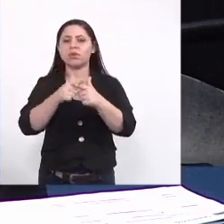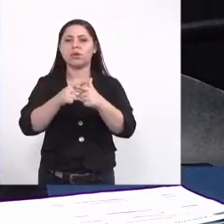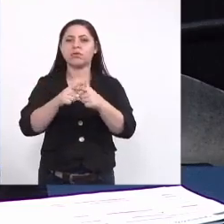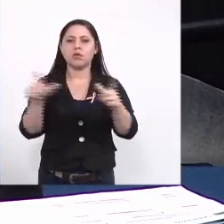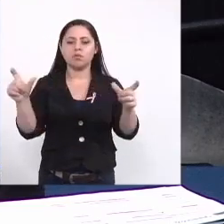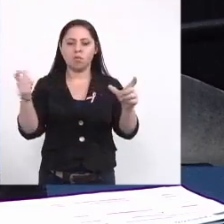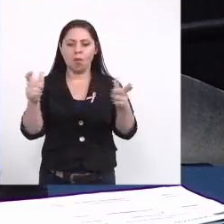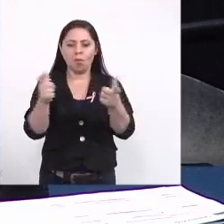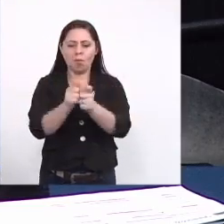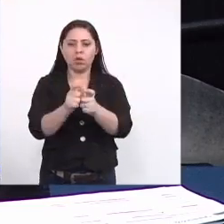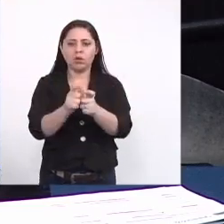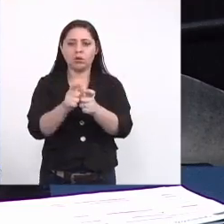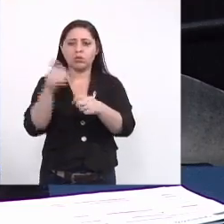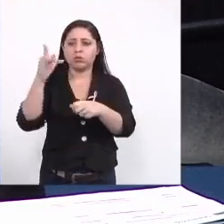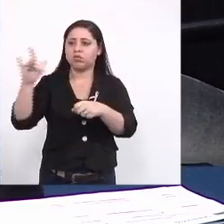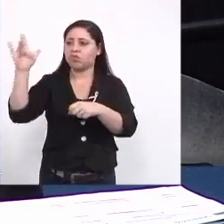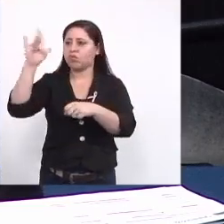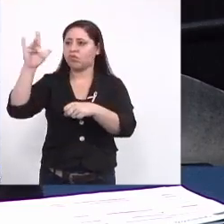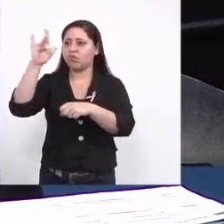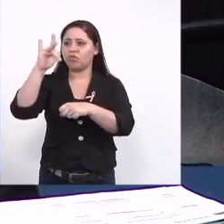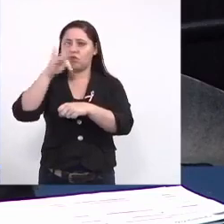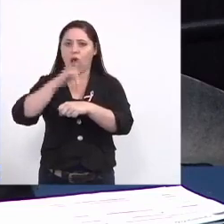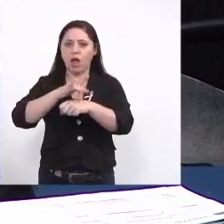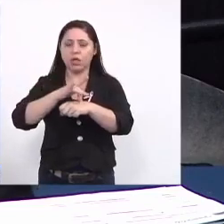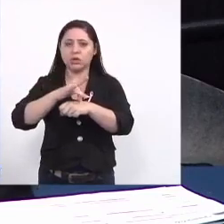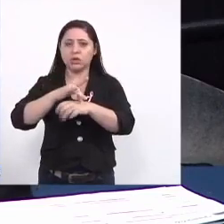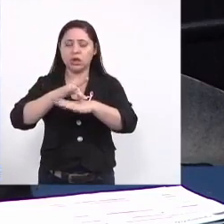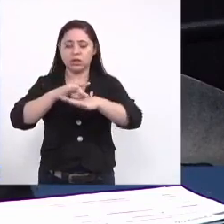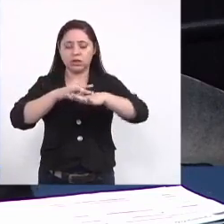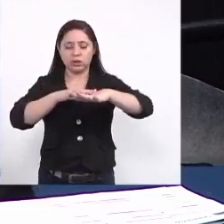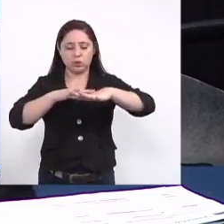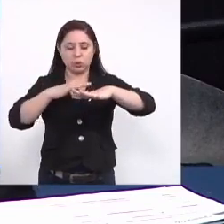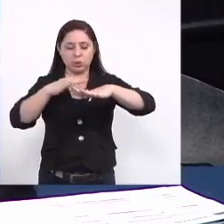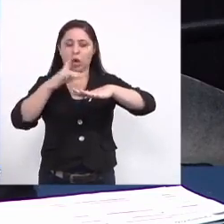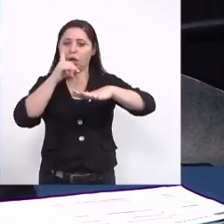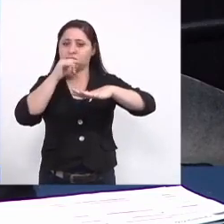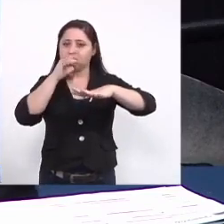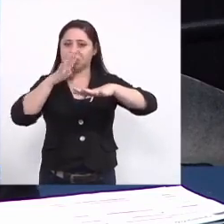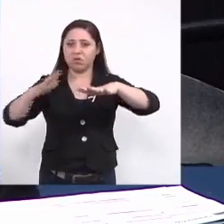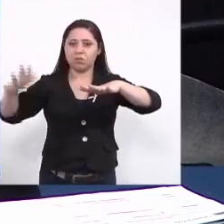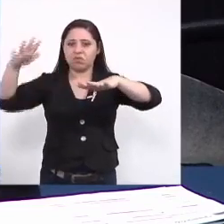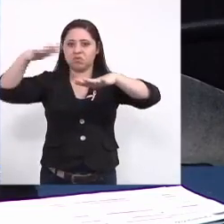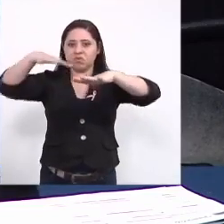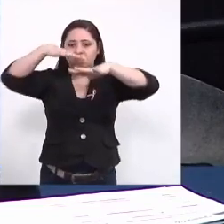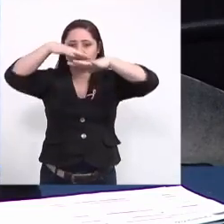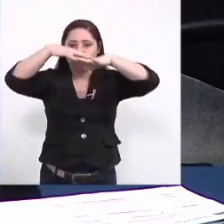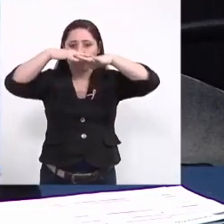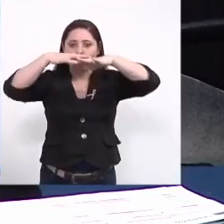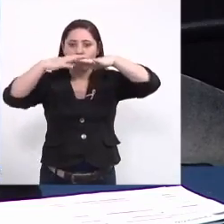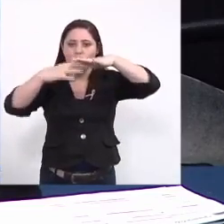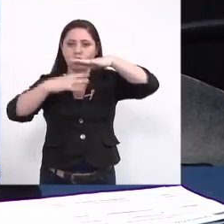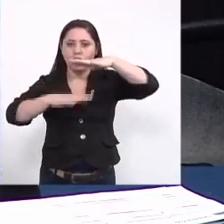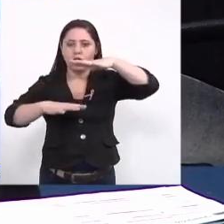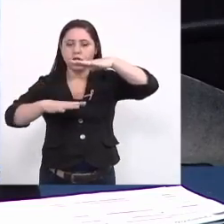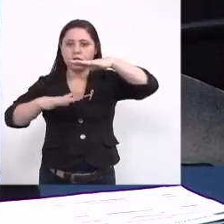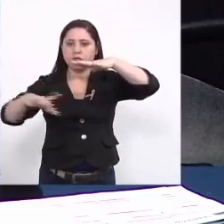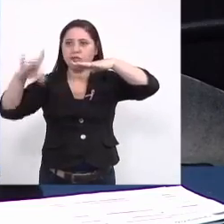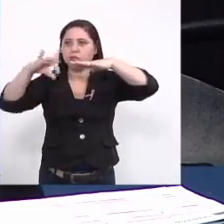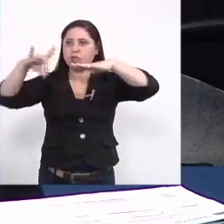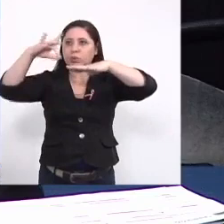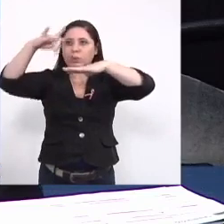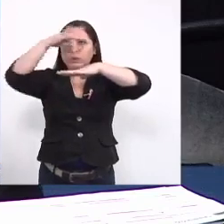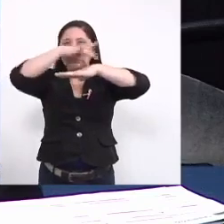focos de mosquitos nos bueiros foi levantado que os bueiros é um